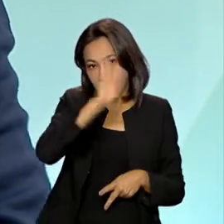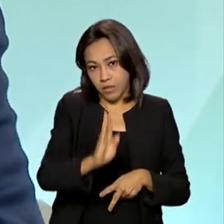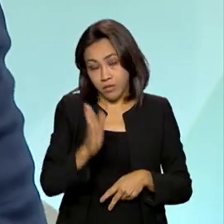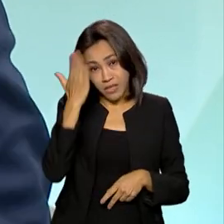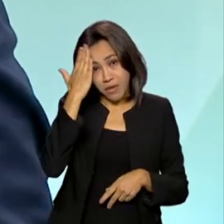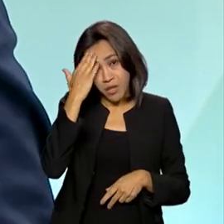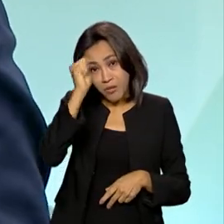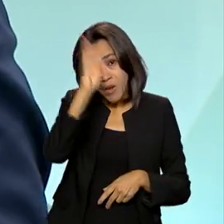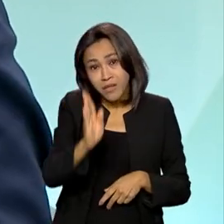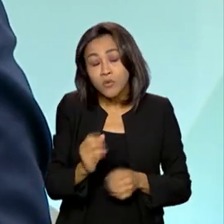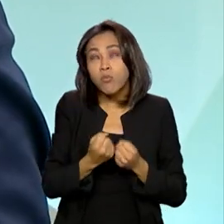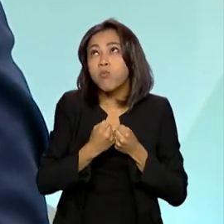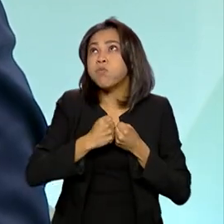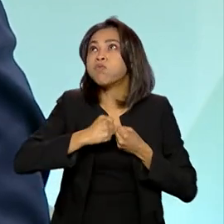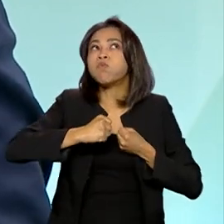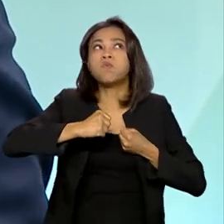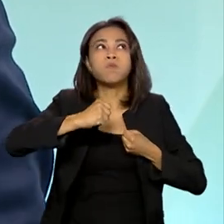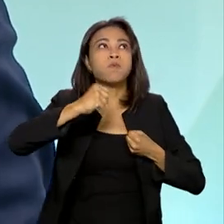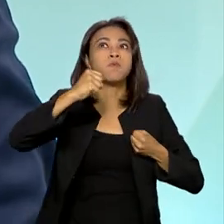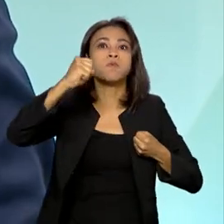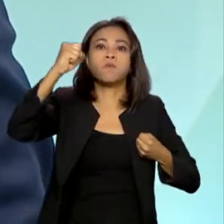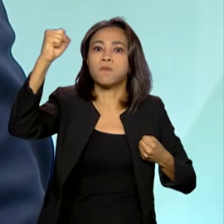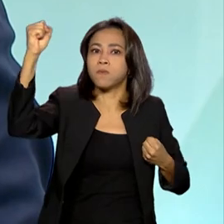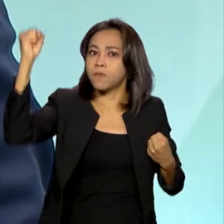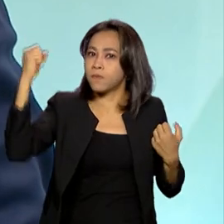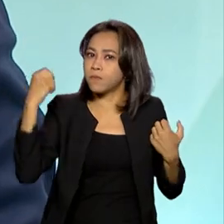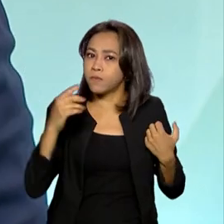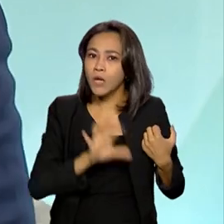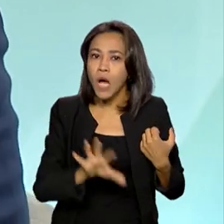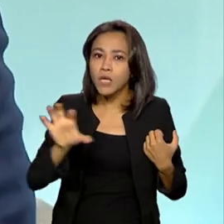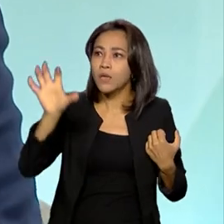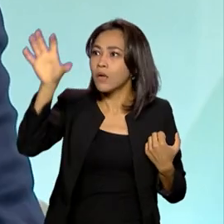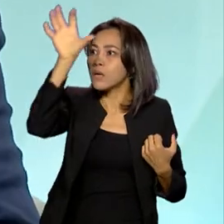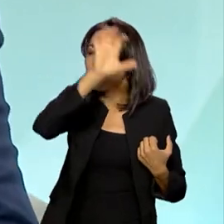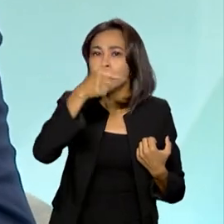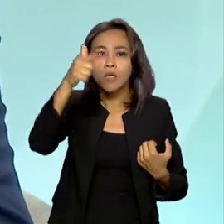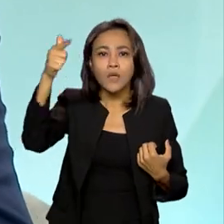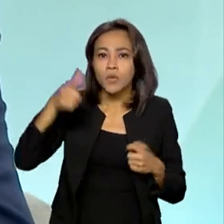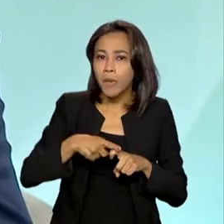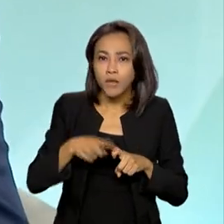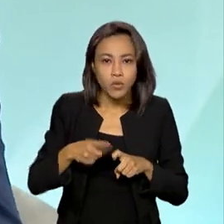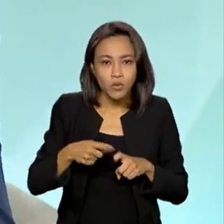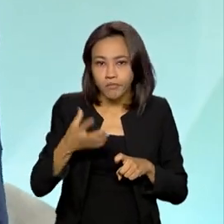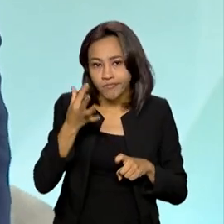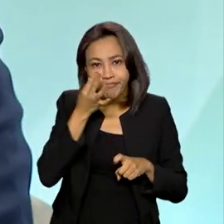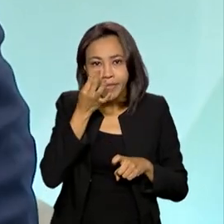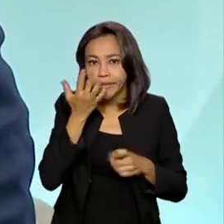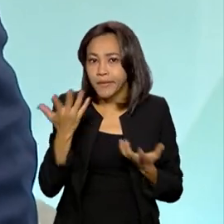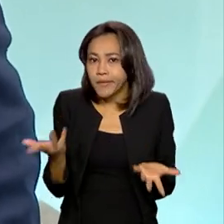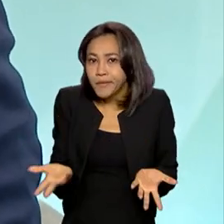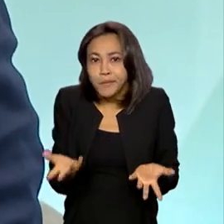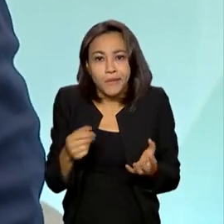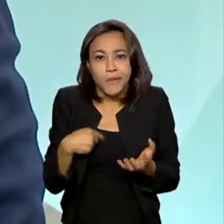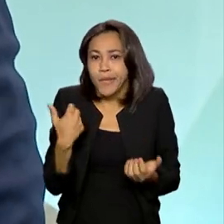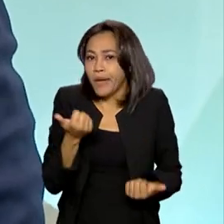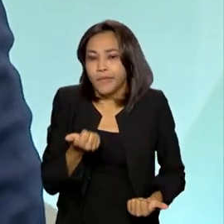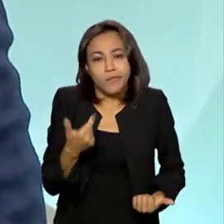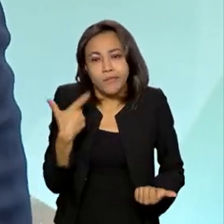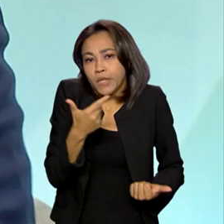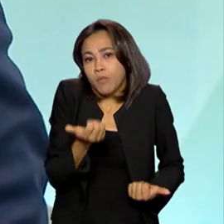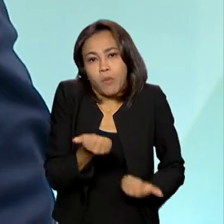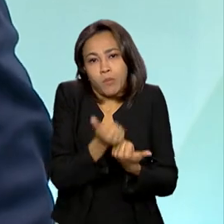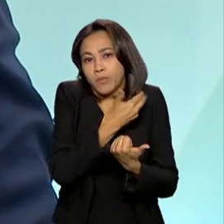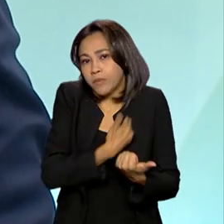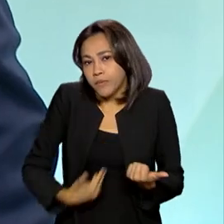Brasil é um país de extensão continental, onde a gente tem regiões, não tem médico, não tem... o aparelho do Estado é ausente